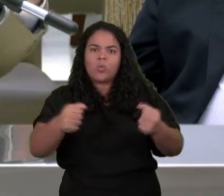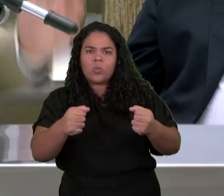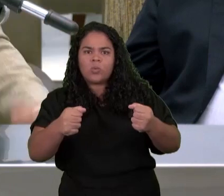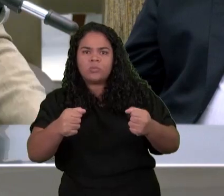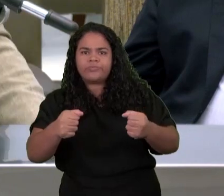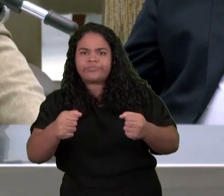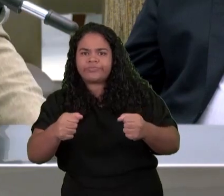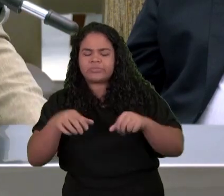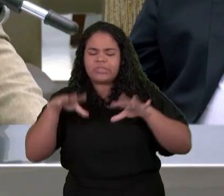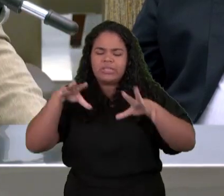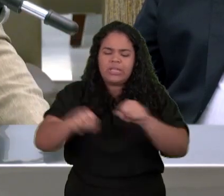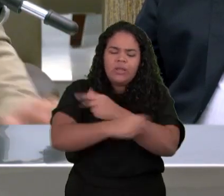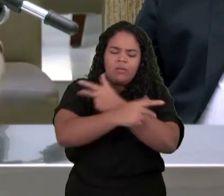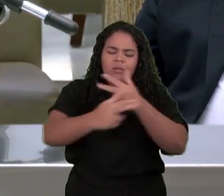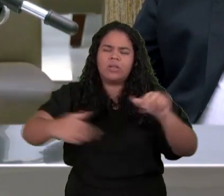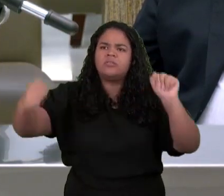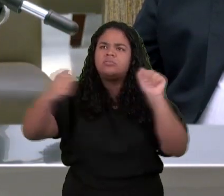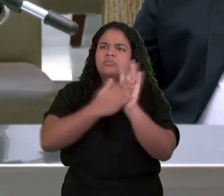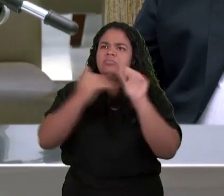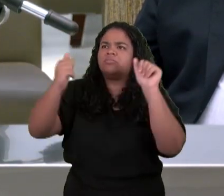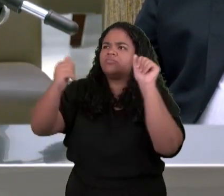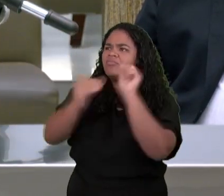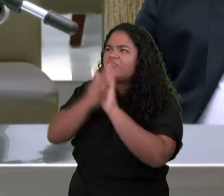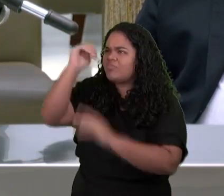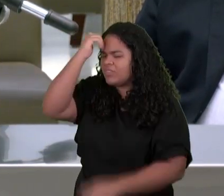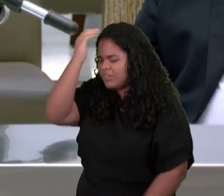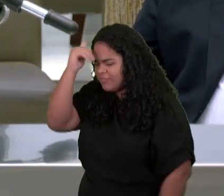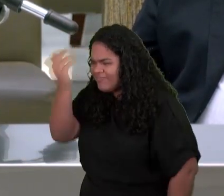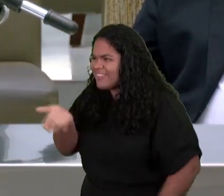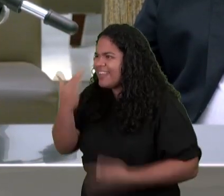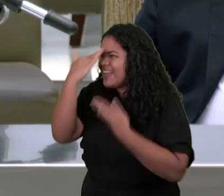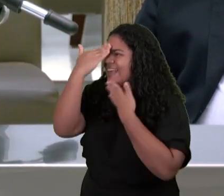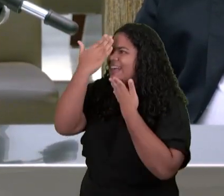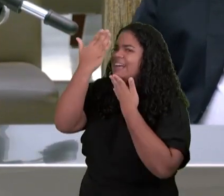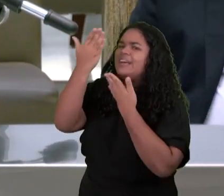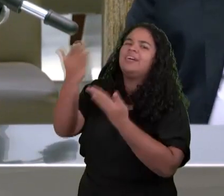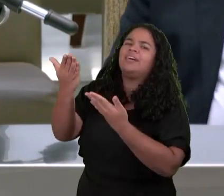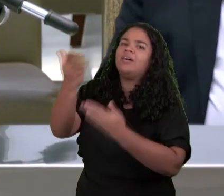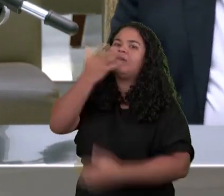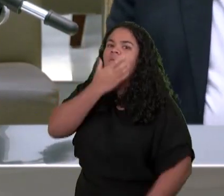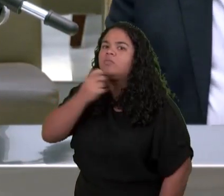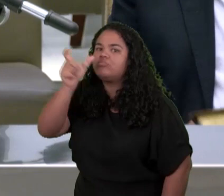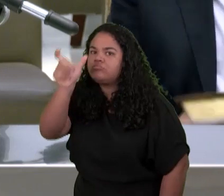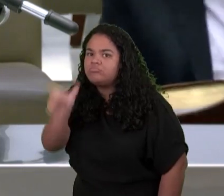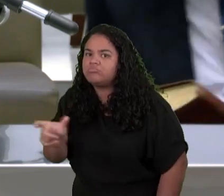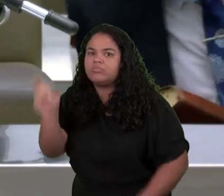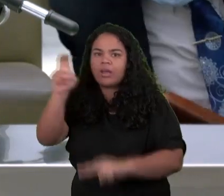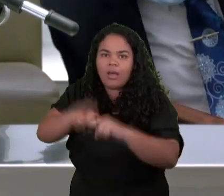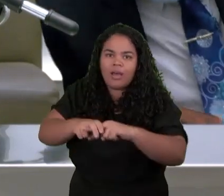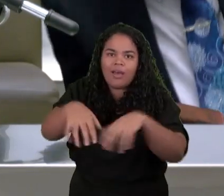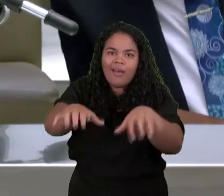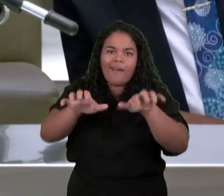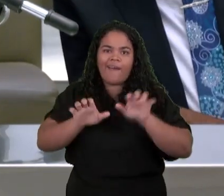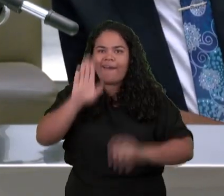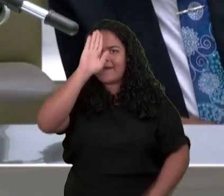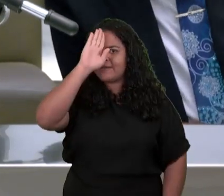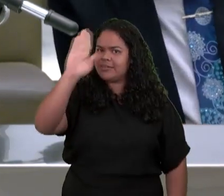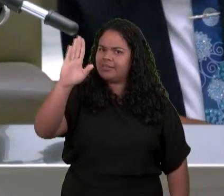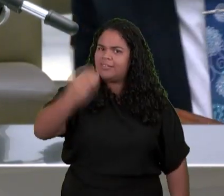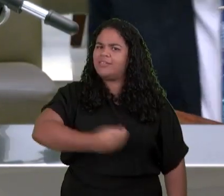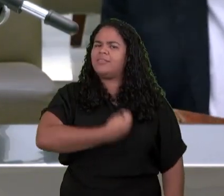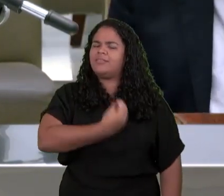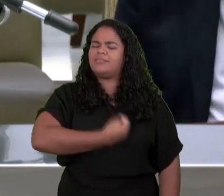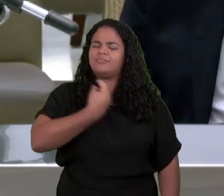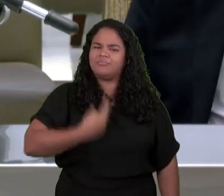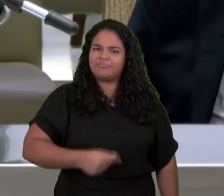ações De graça Ao que estava Assentado Sobre o trono Ao que vive Para todos